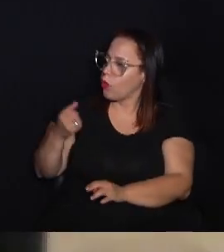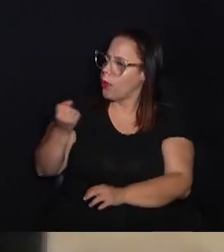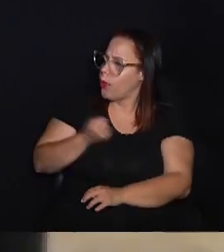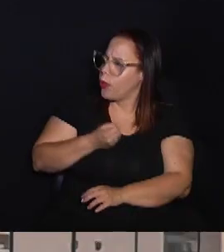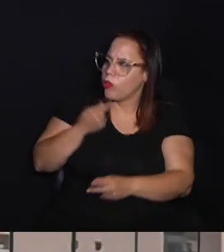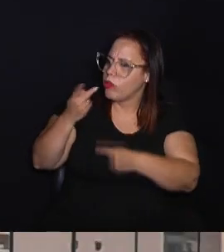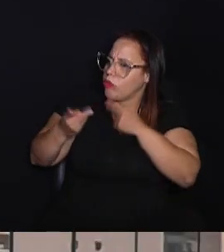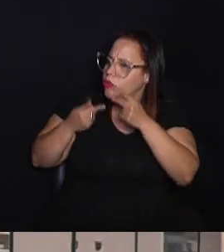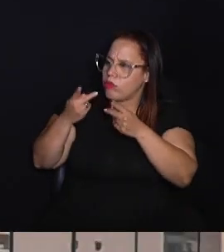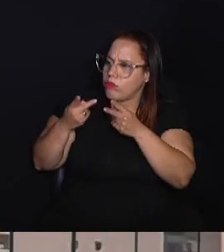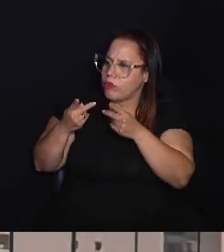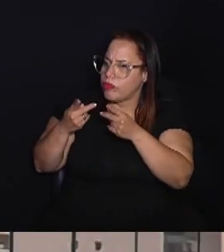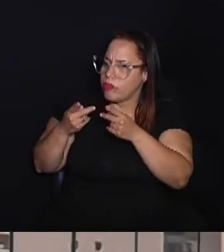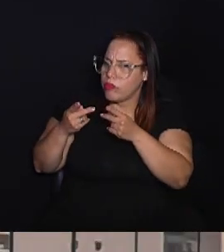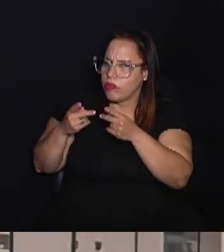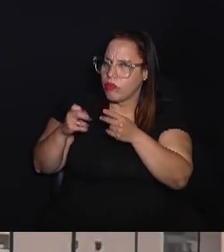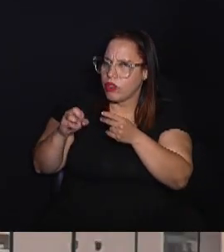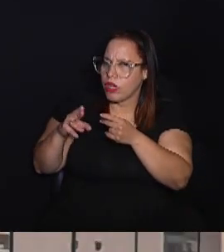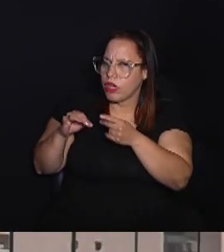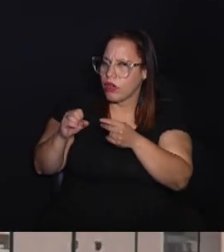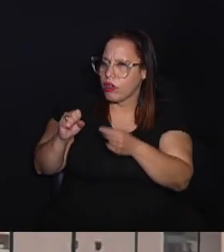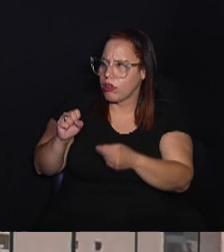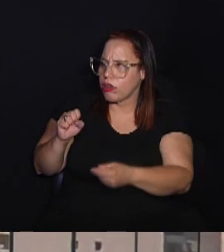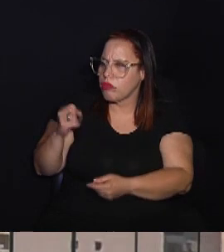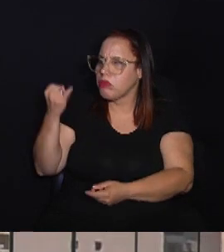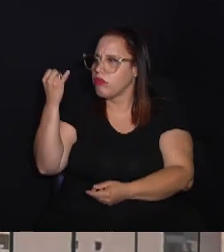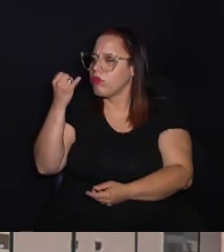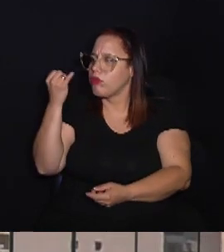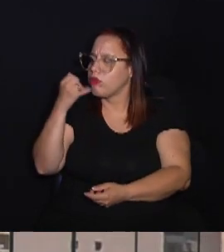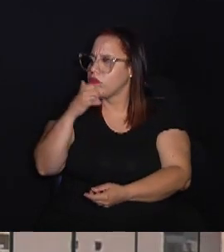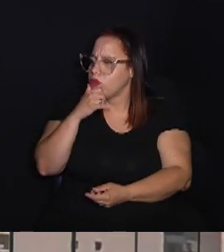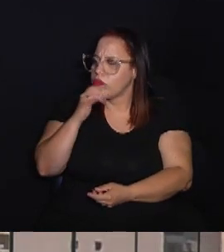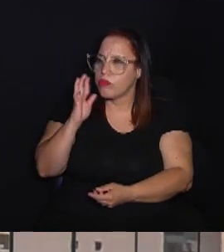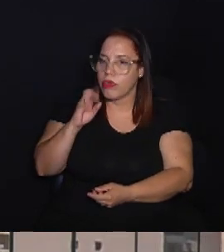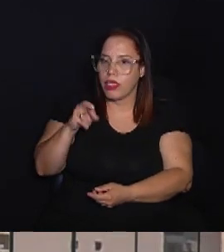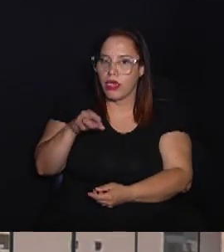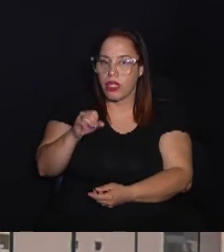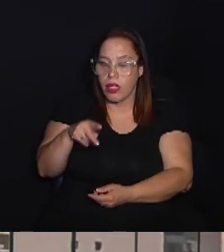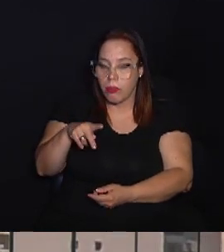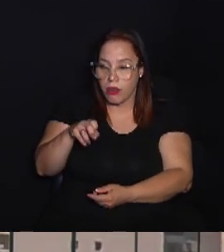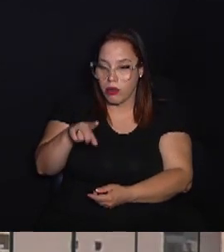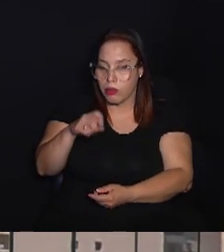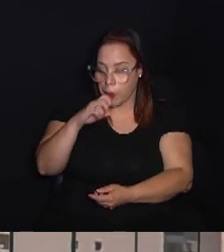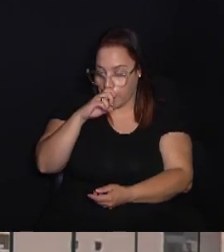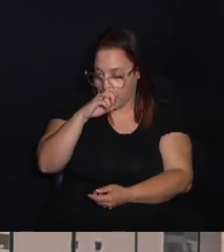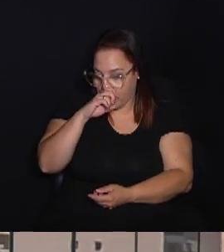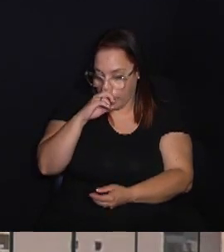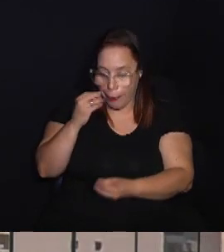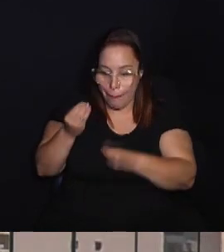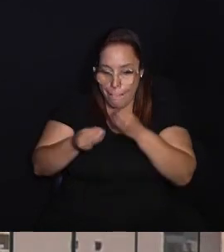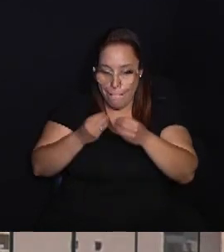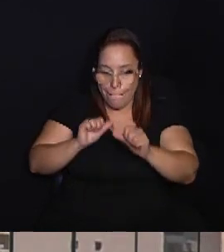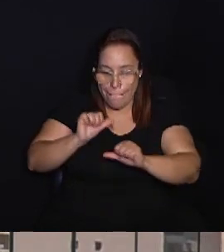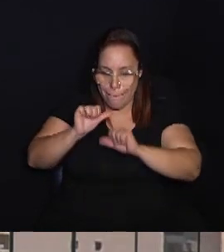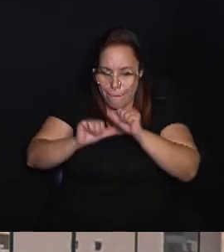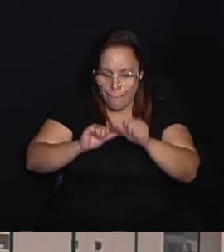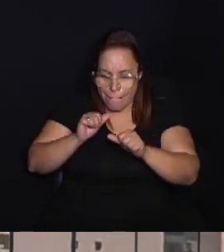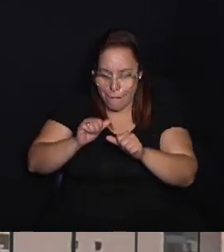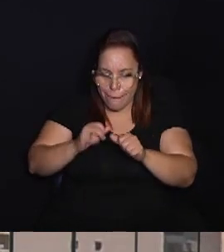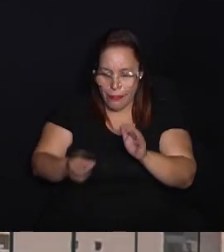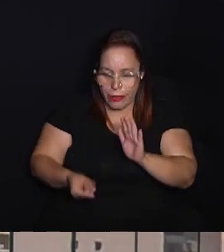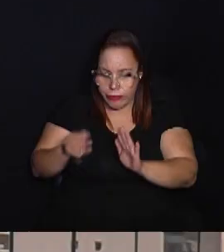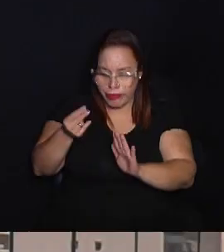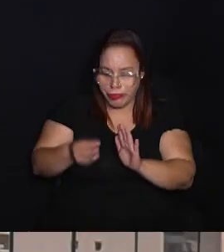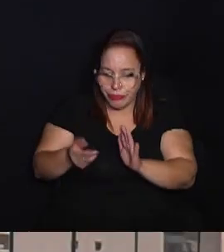E você tem um número para falar para a gente, assim, de um case que você achou bem interessante da startup de vocês, para falar do quanto isso